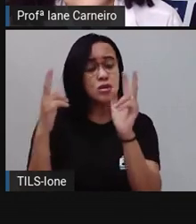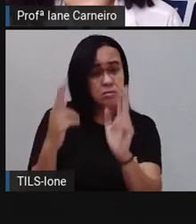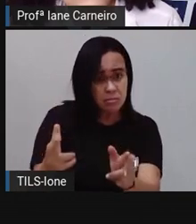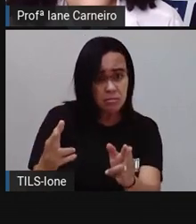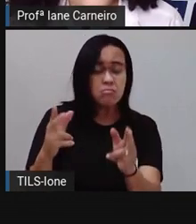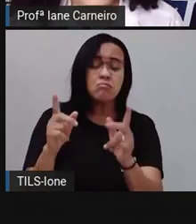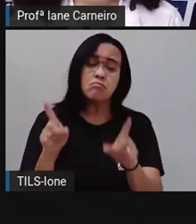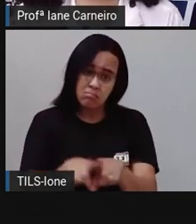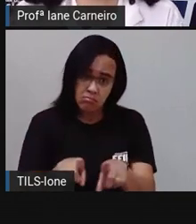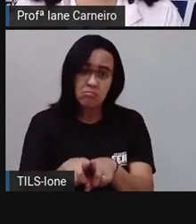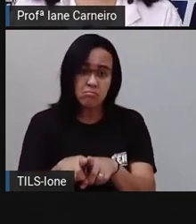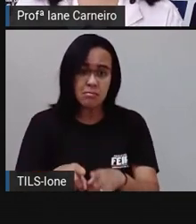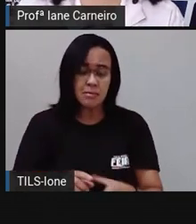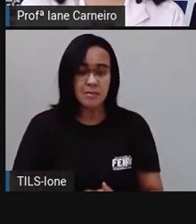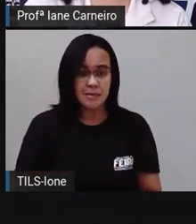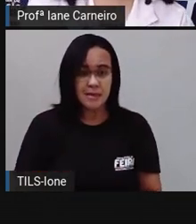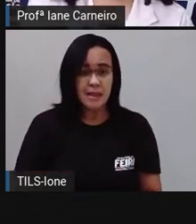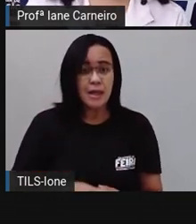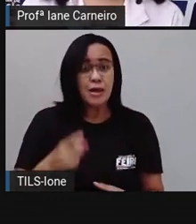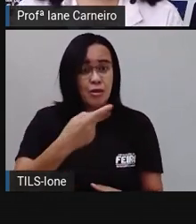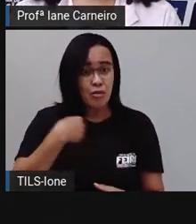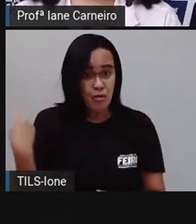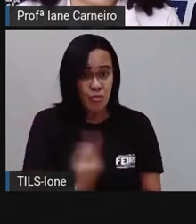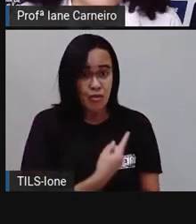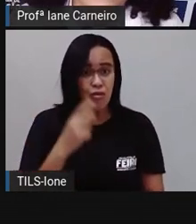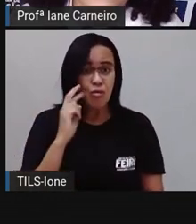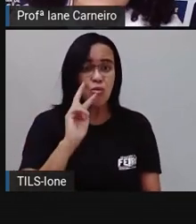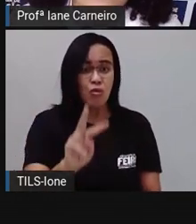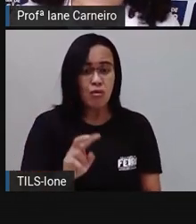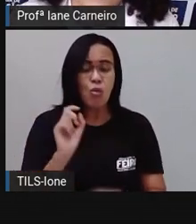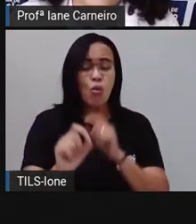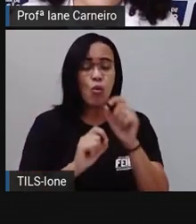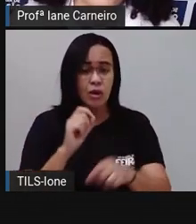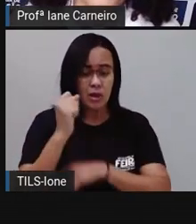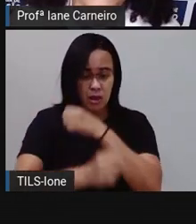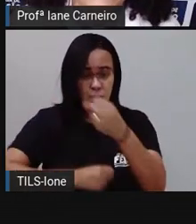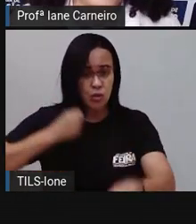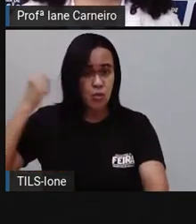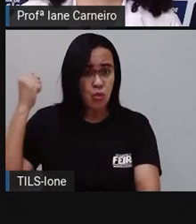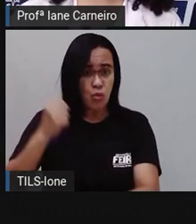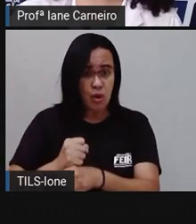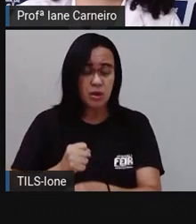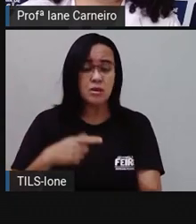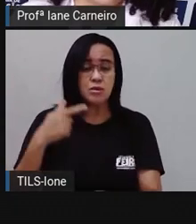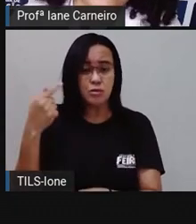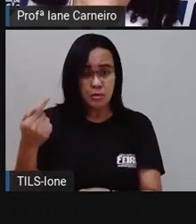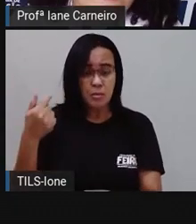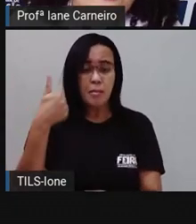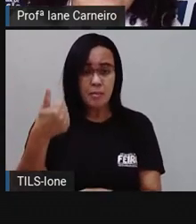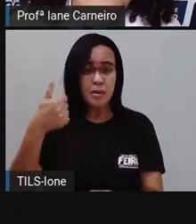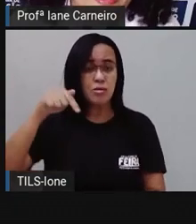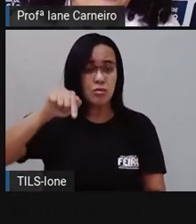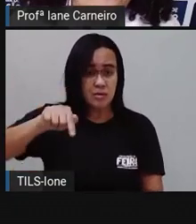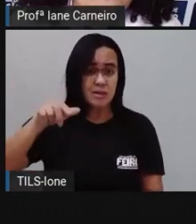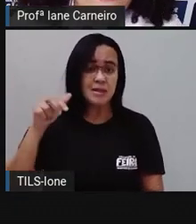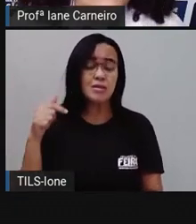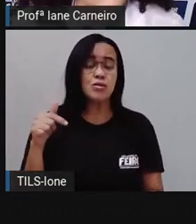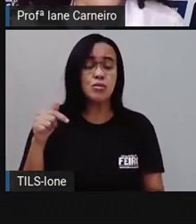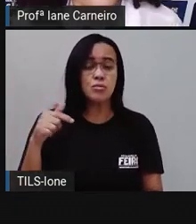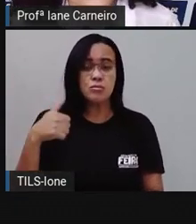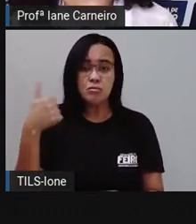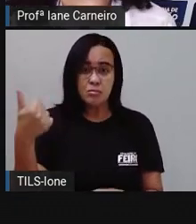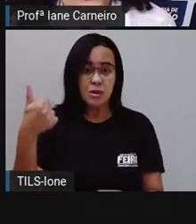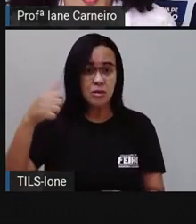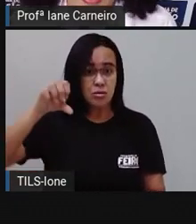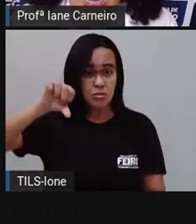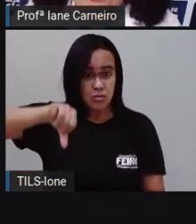acontece isso, né? E nós vimos que no ano de 76, né? Foi criado o centro de abastecimento, né? Que